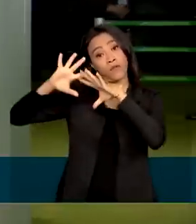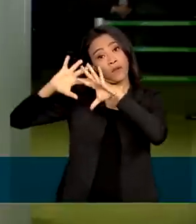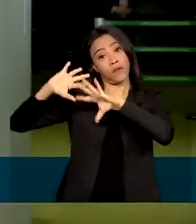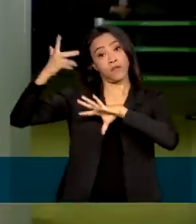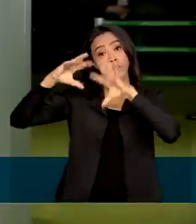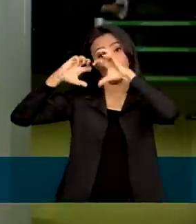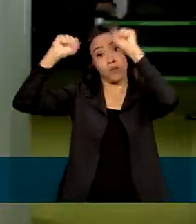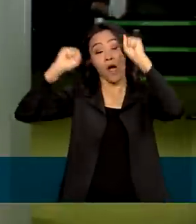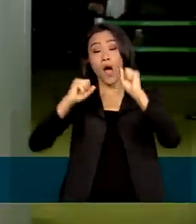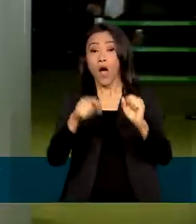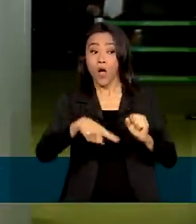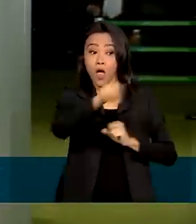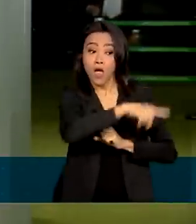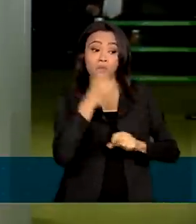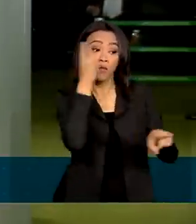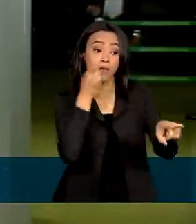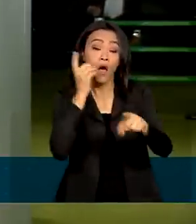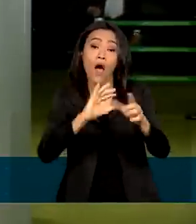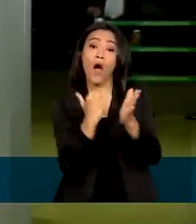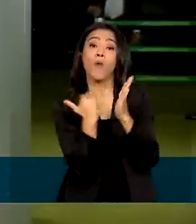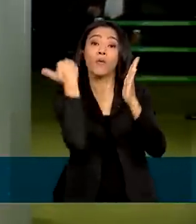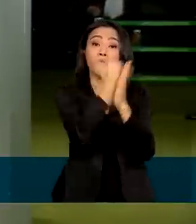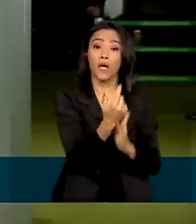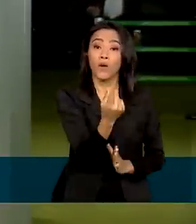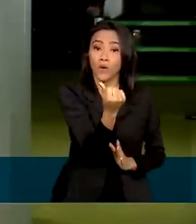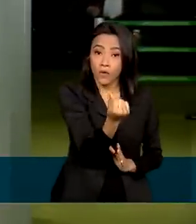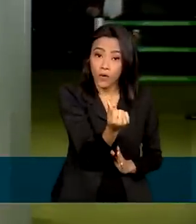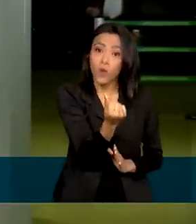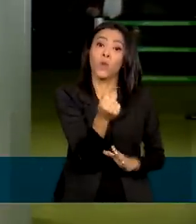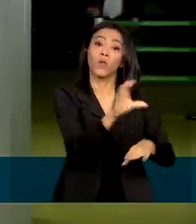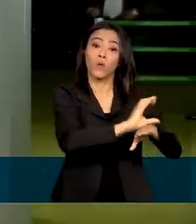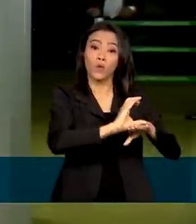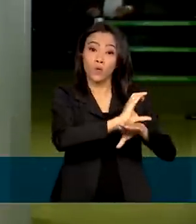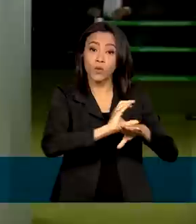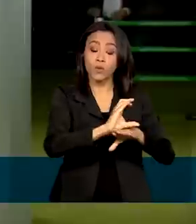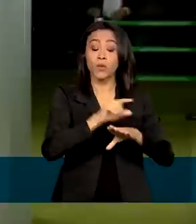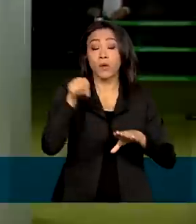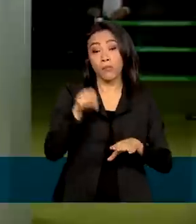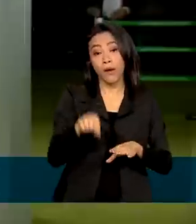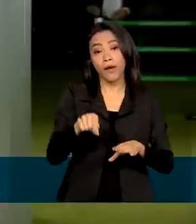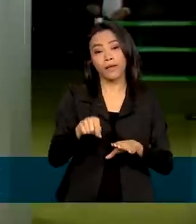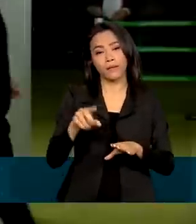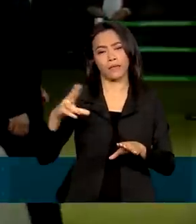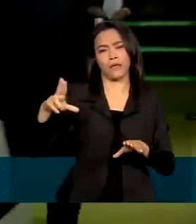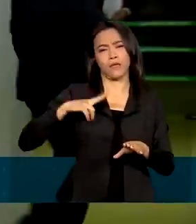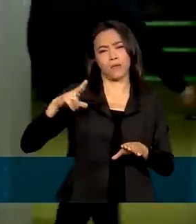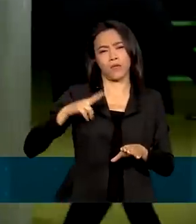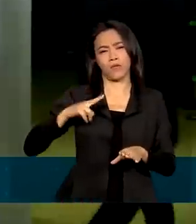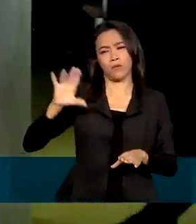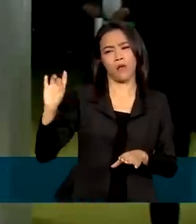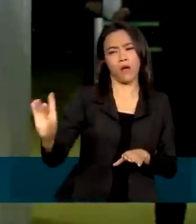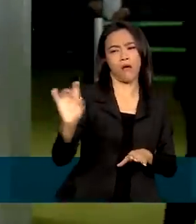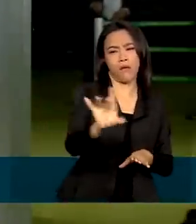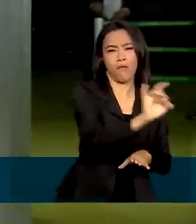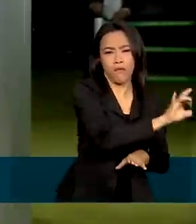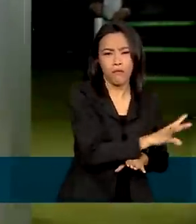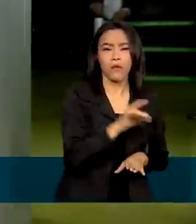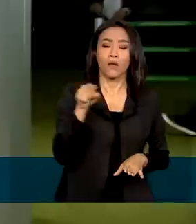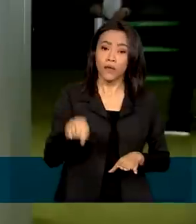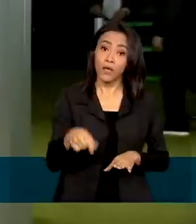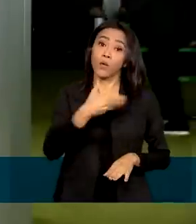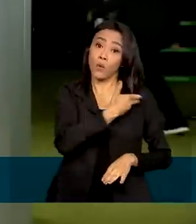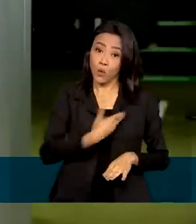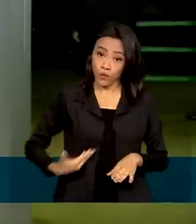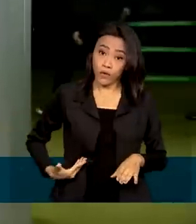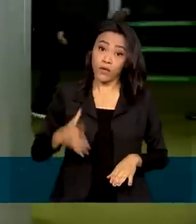aumentaram os valores previstos na Constituição para as emendas individuais impositivas, aquelas que o governo federal é